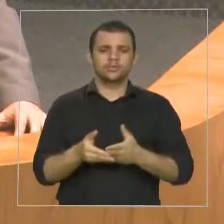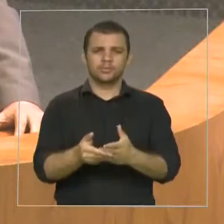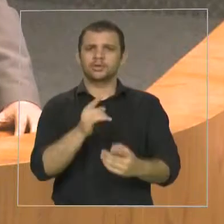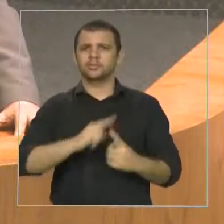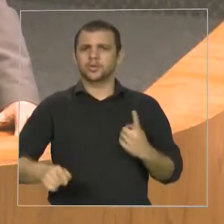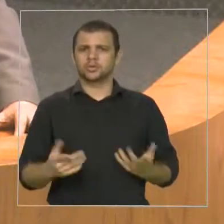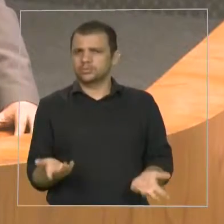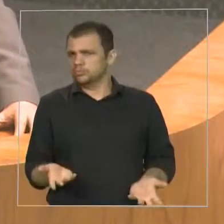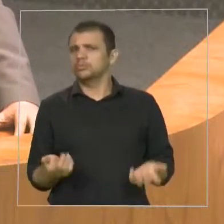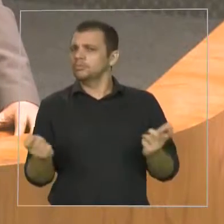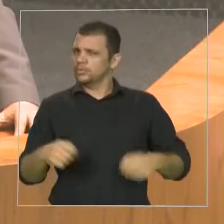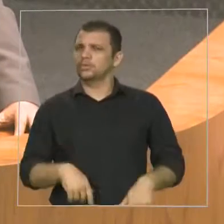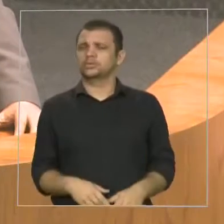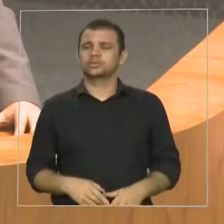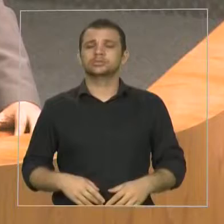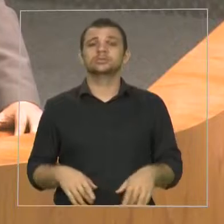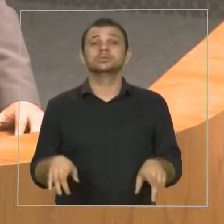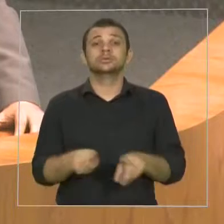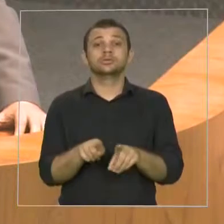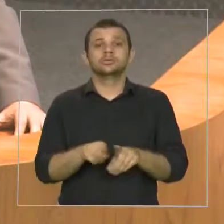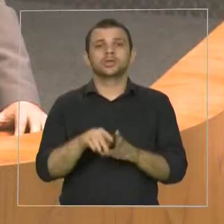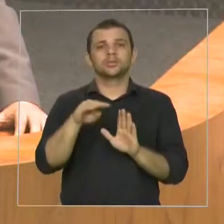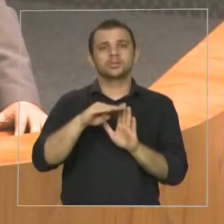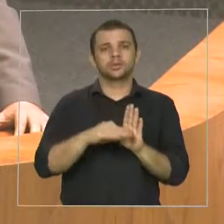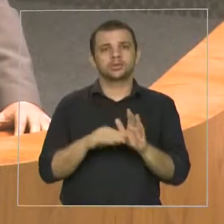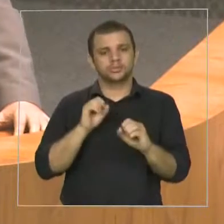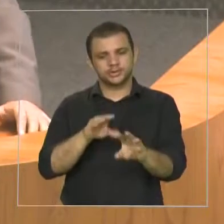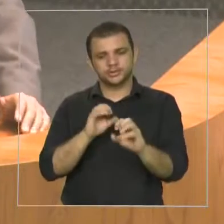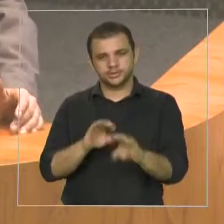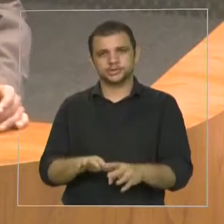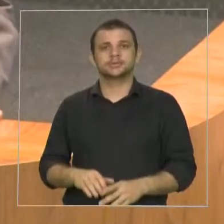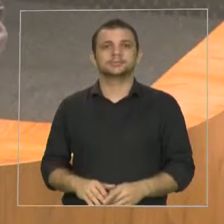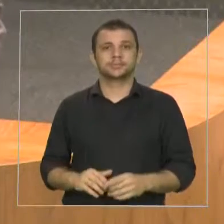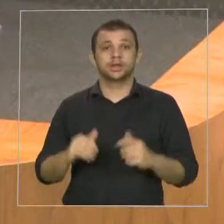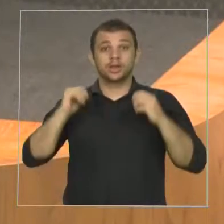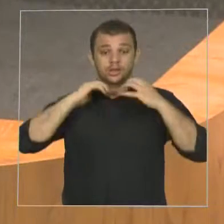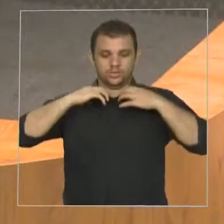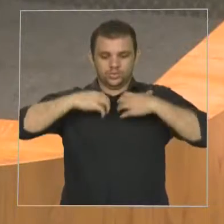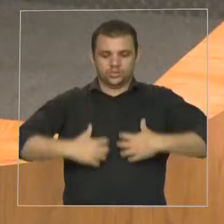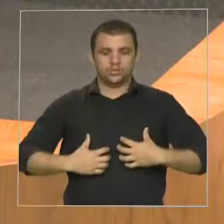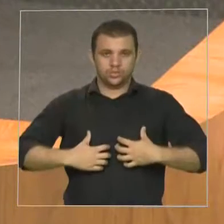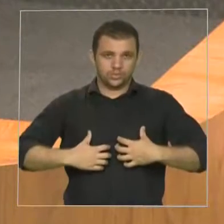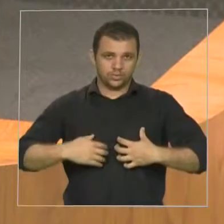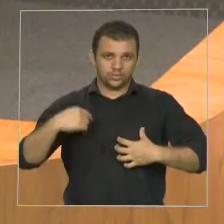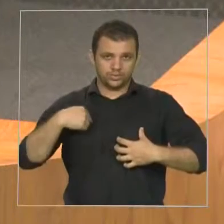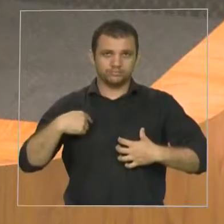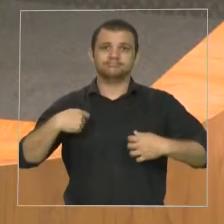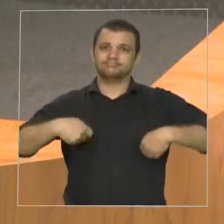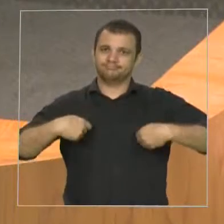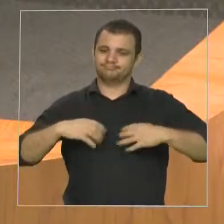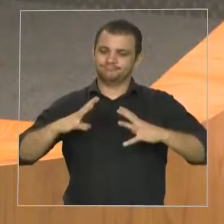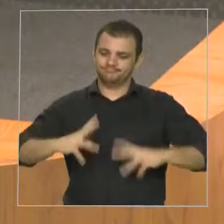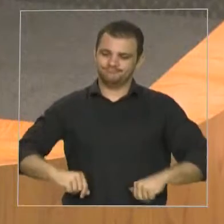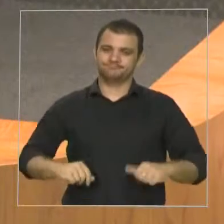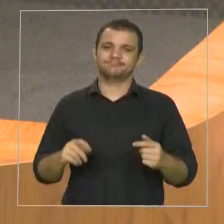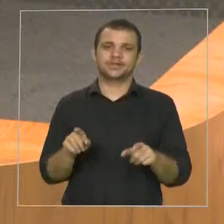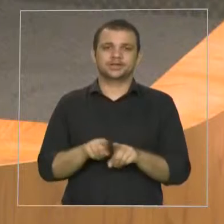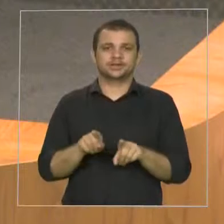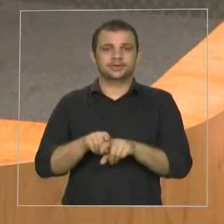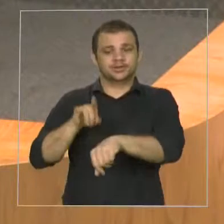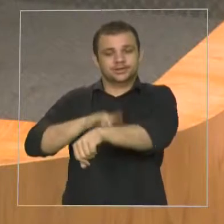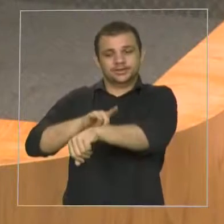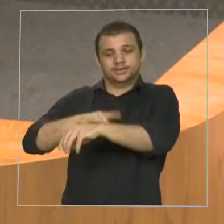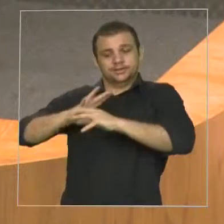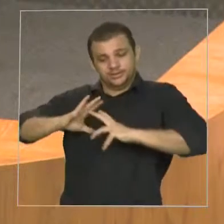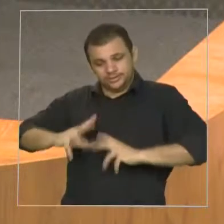Programas educativos, higienização de coletes, salva-vidas e banheiros, informação clara sobre a quantidade